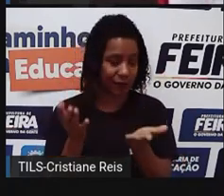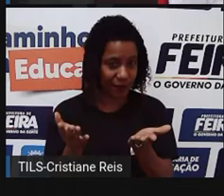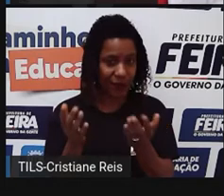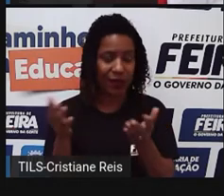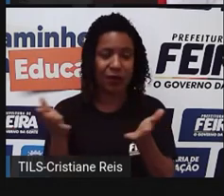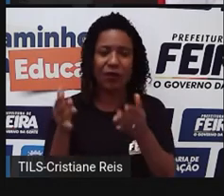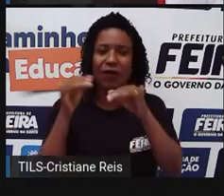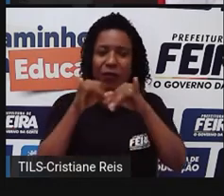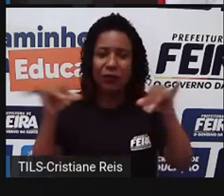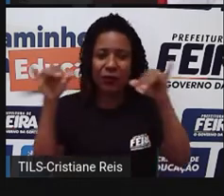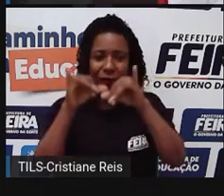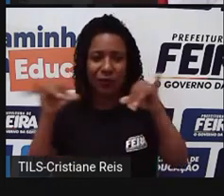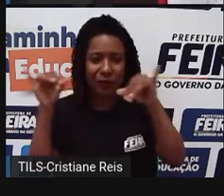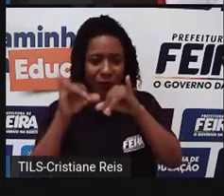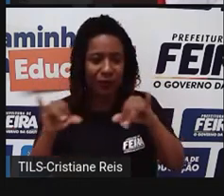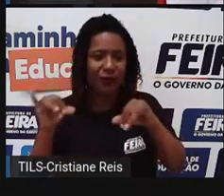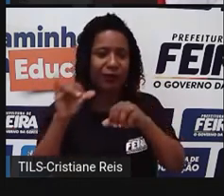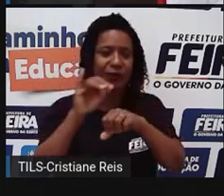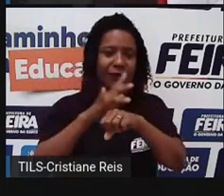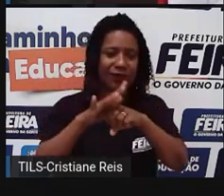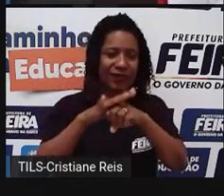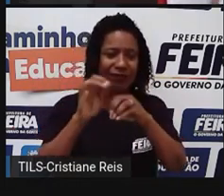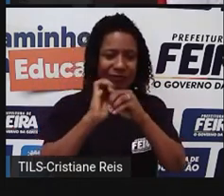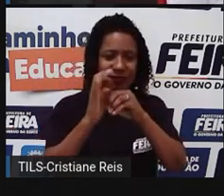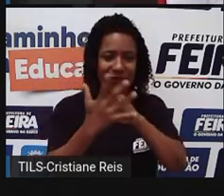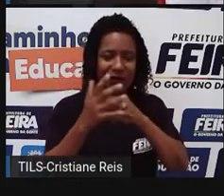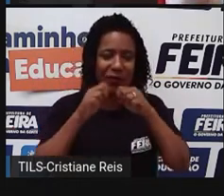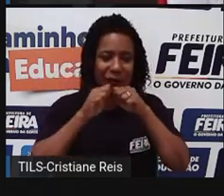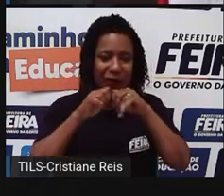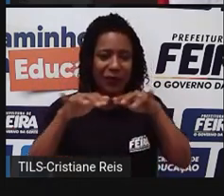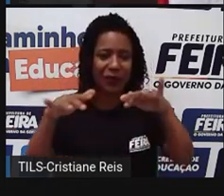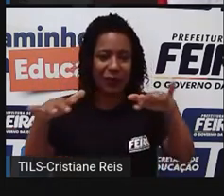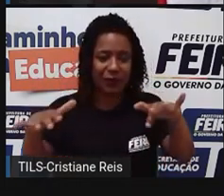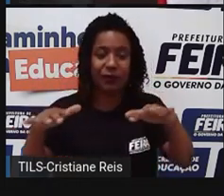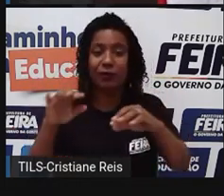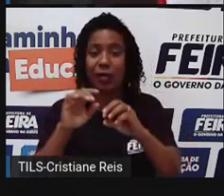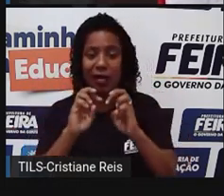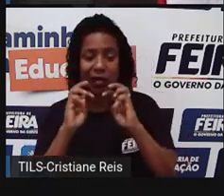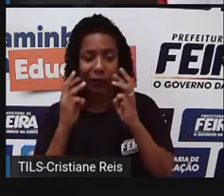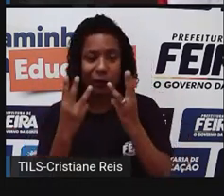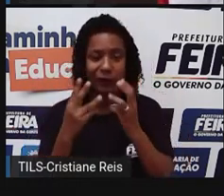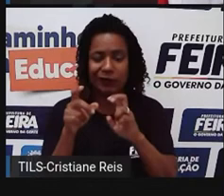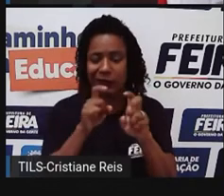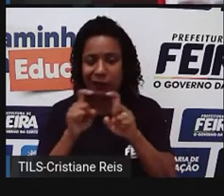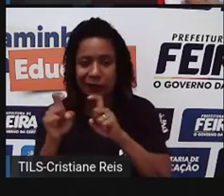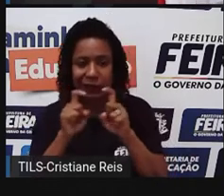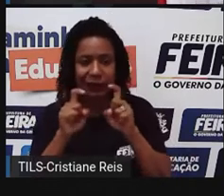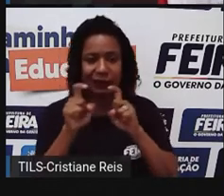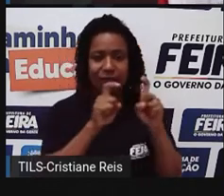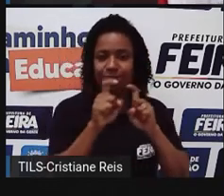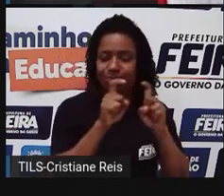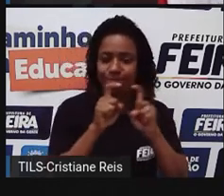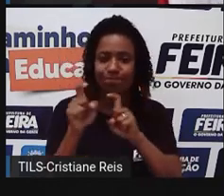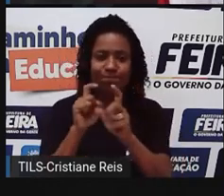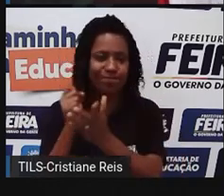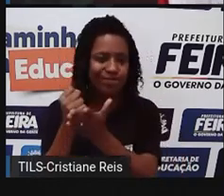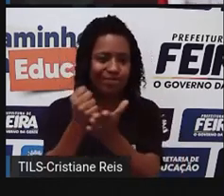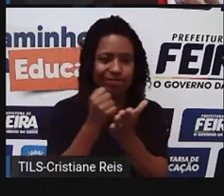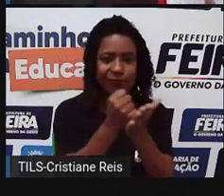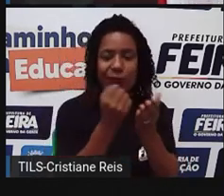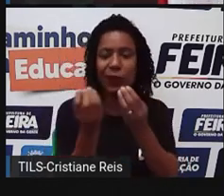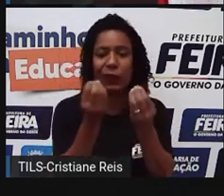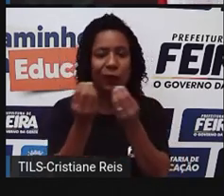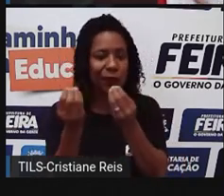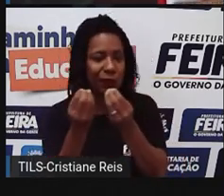né, da pandemia, da Covid-19 ali, atuando entre os países, observando quais serão as ações, se